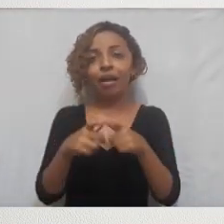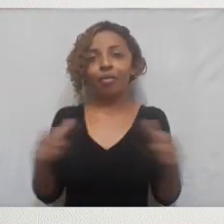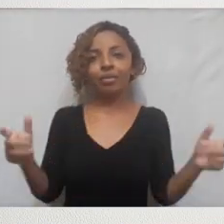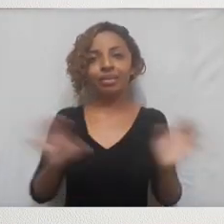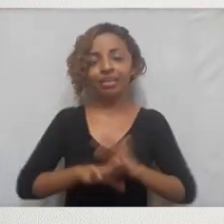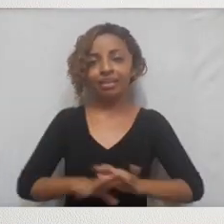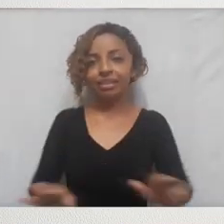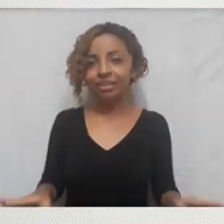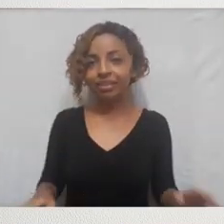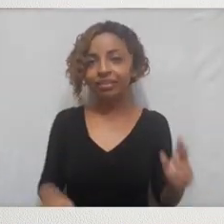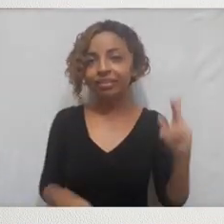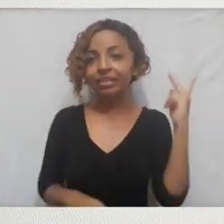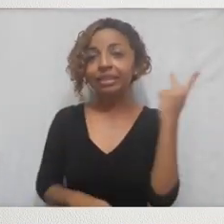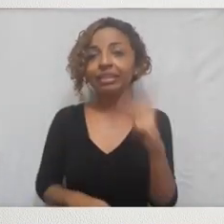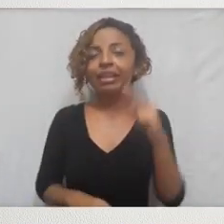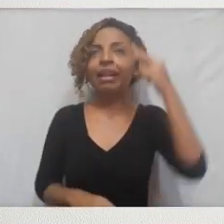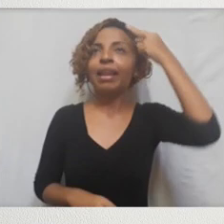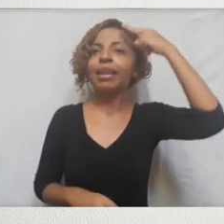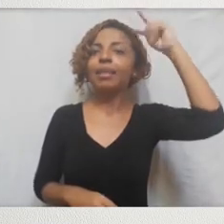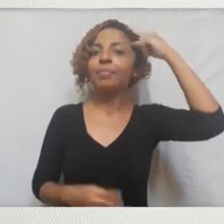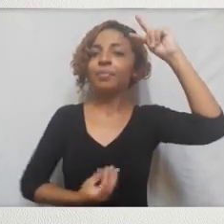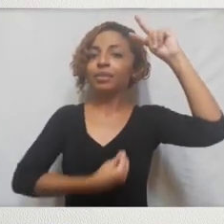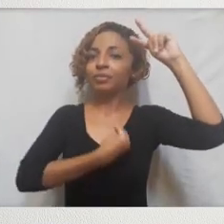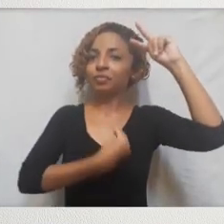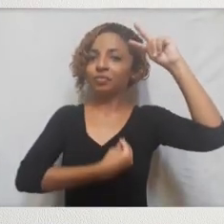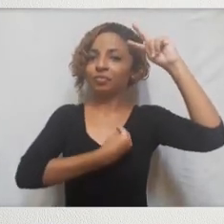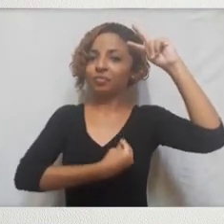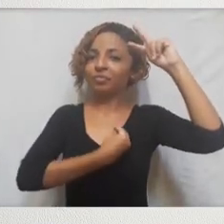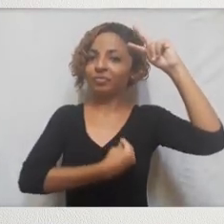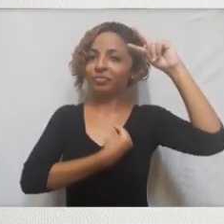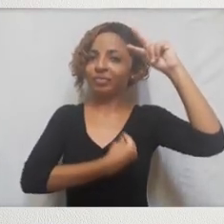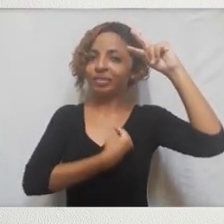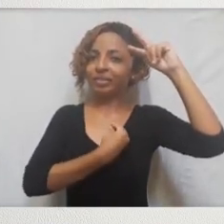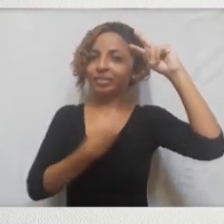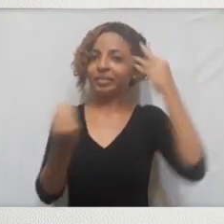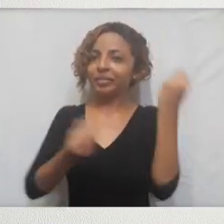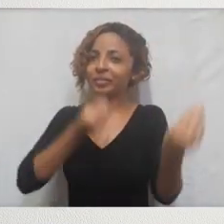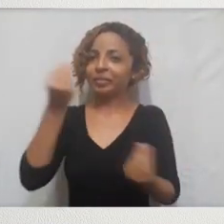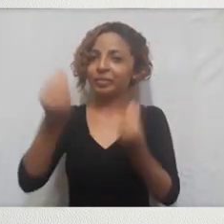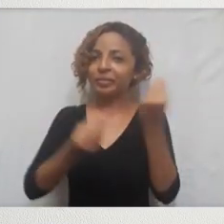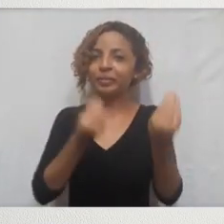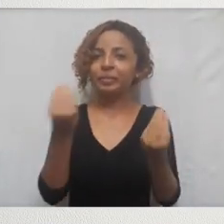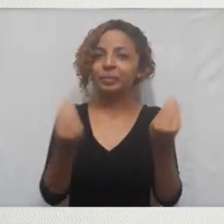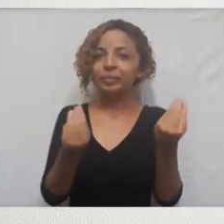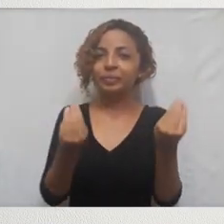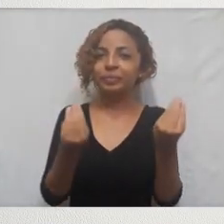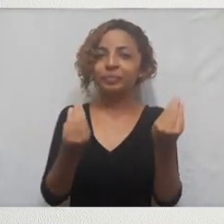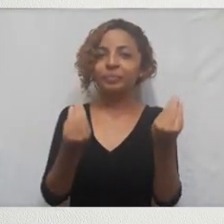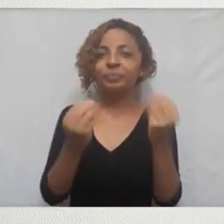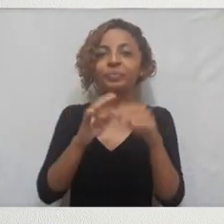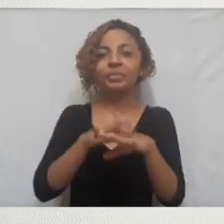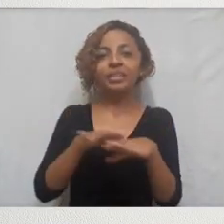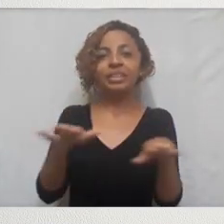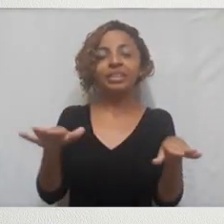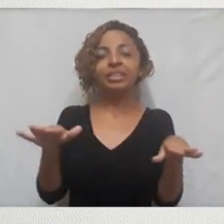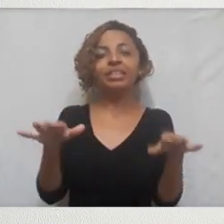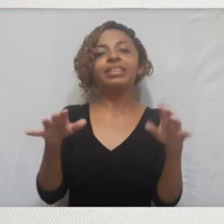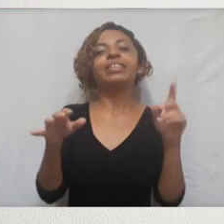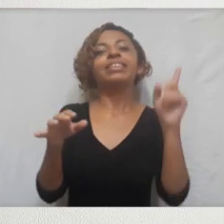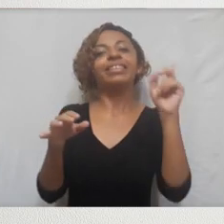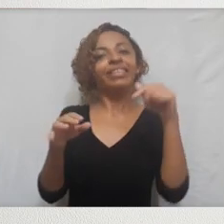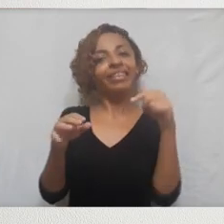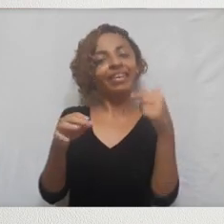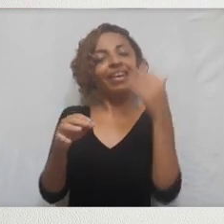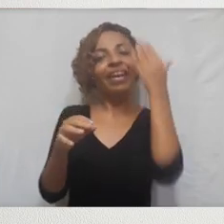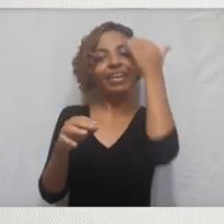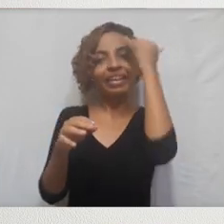geral, basicamente é isso, até porque ele está relembrando a vida dele já de forma consagrada, no